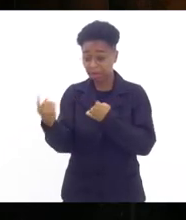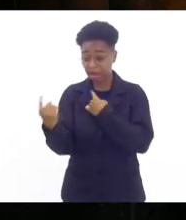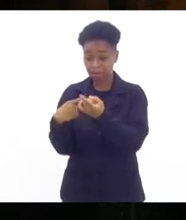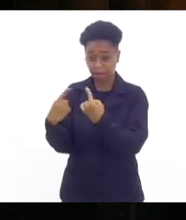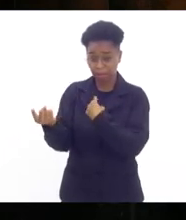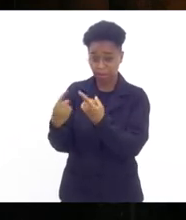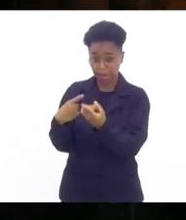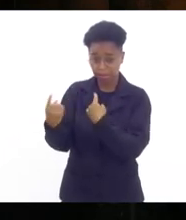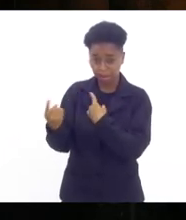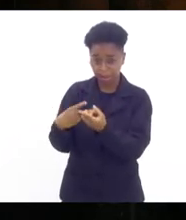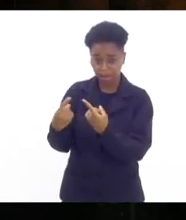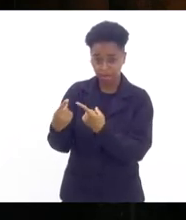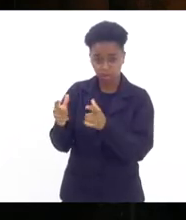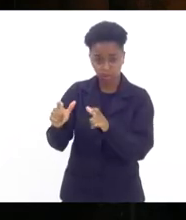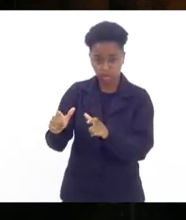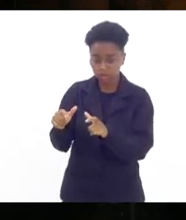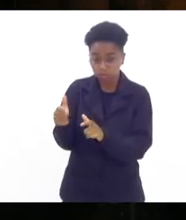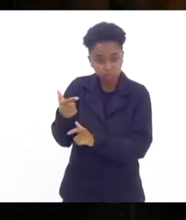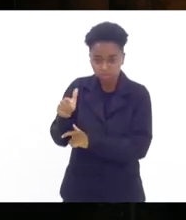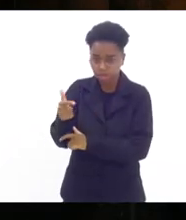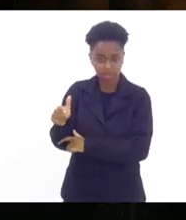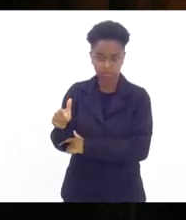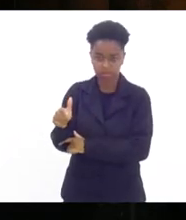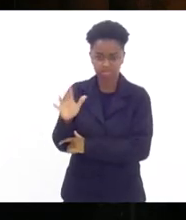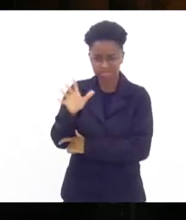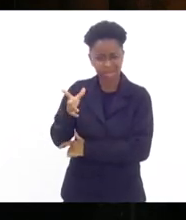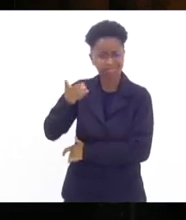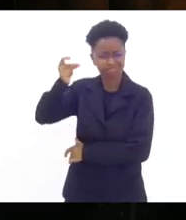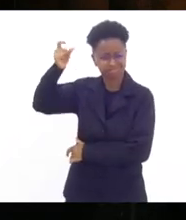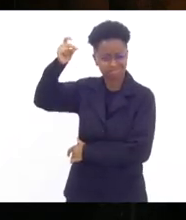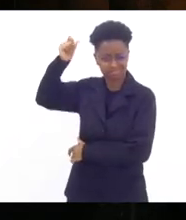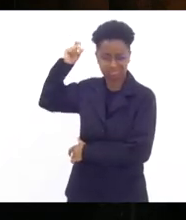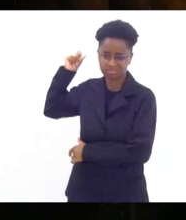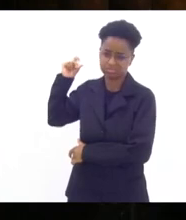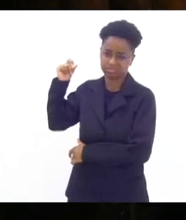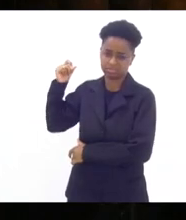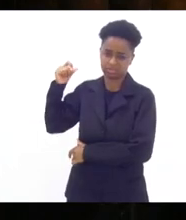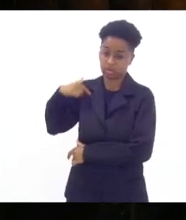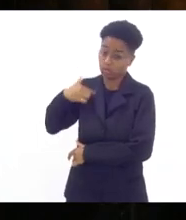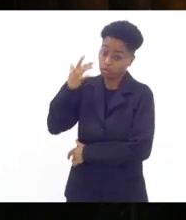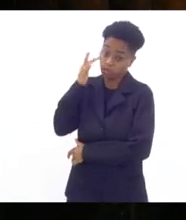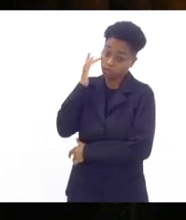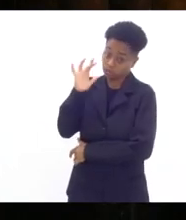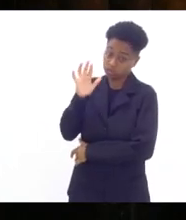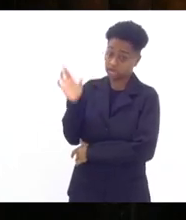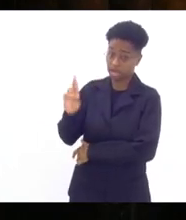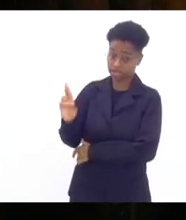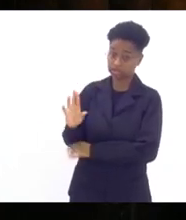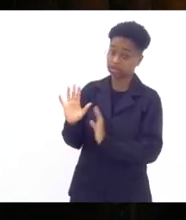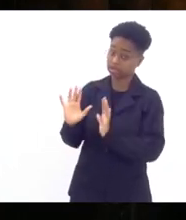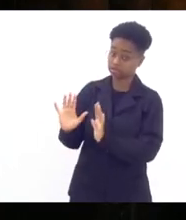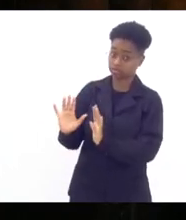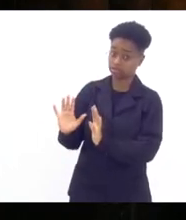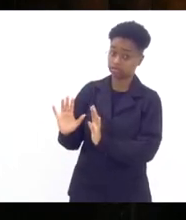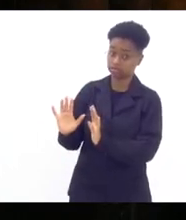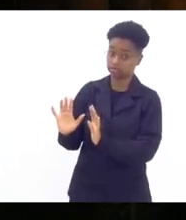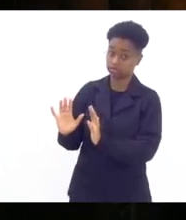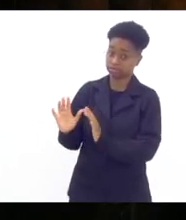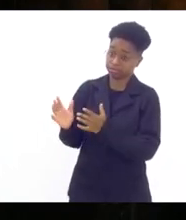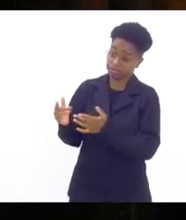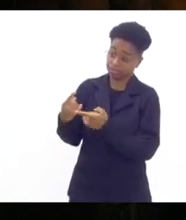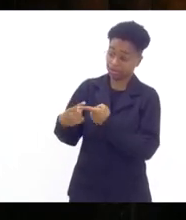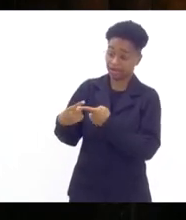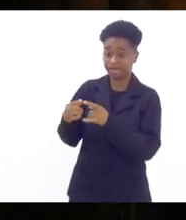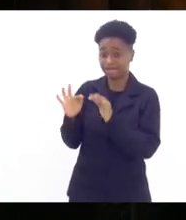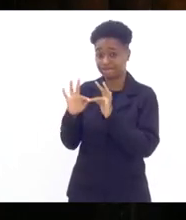já não existe de muito eu não sei lá em resende apesar da